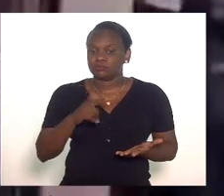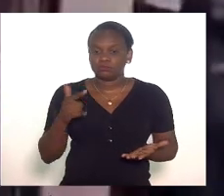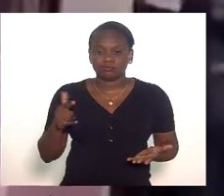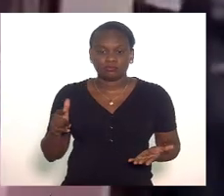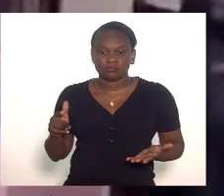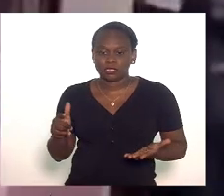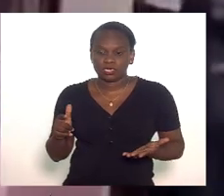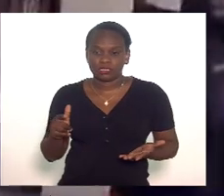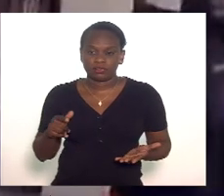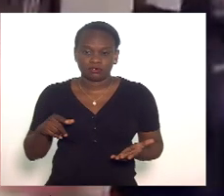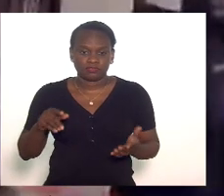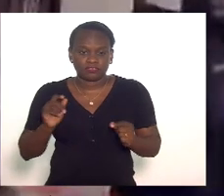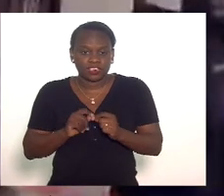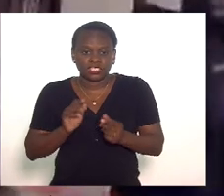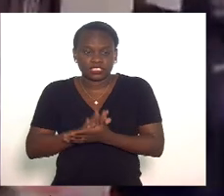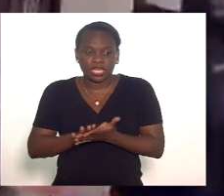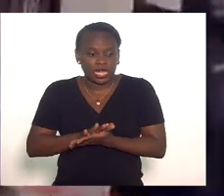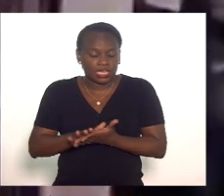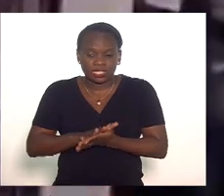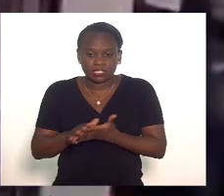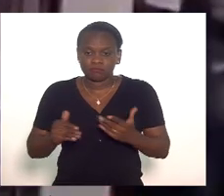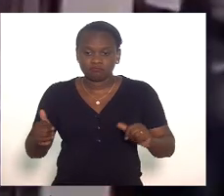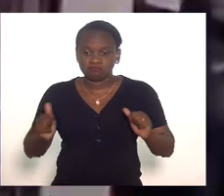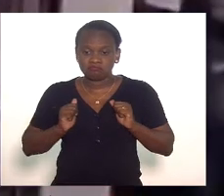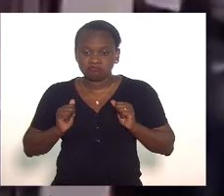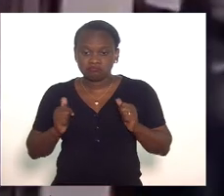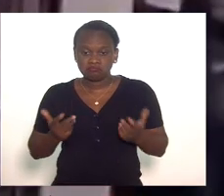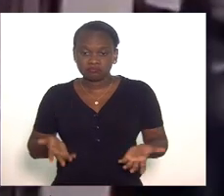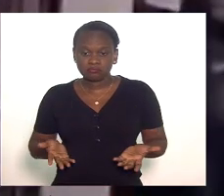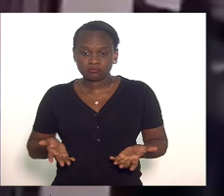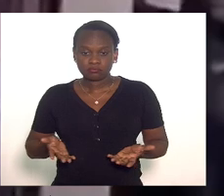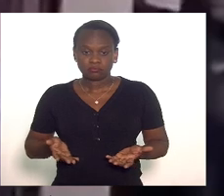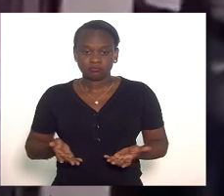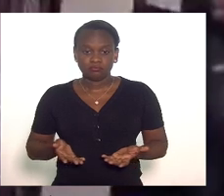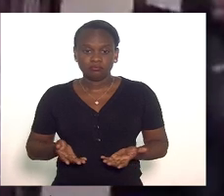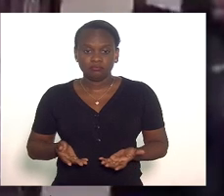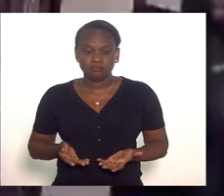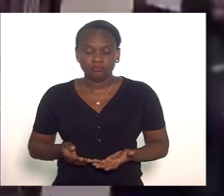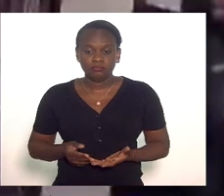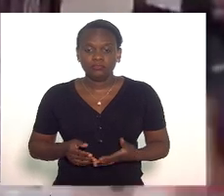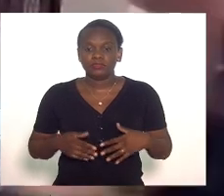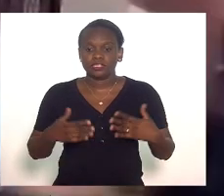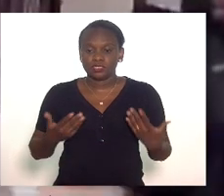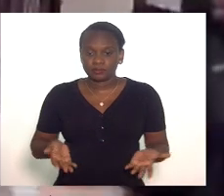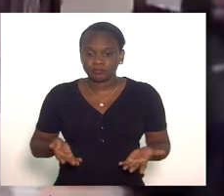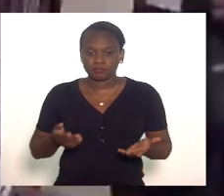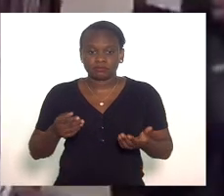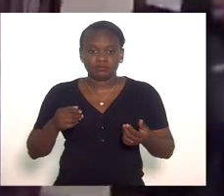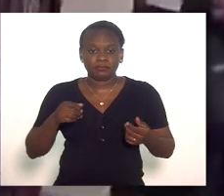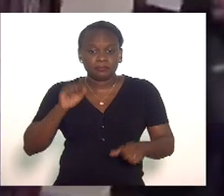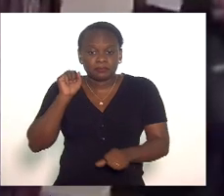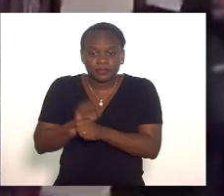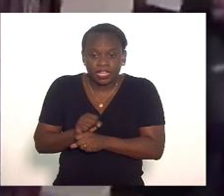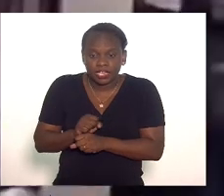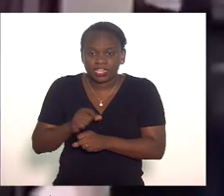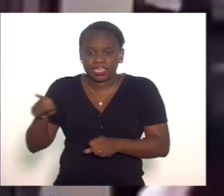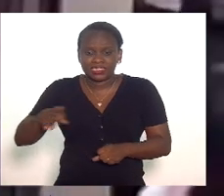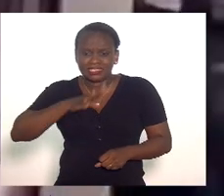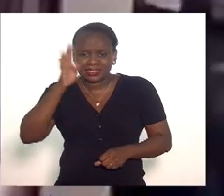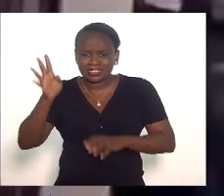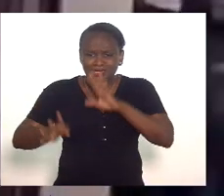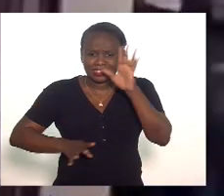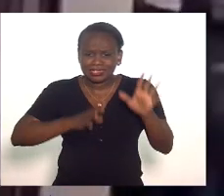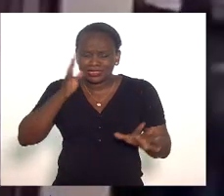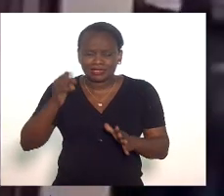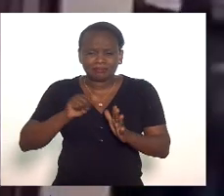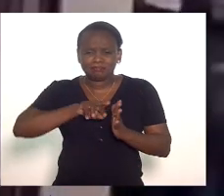sido tomado nenhuma providência para estancar os absurdos